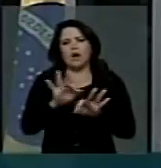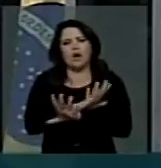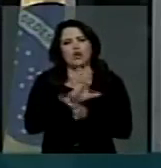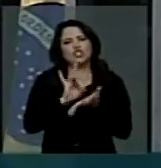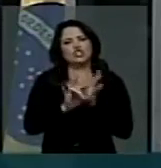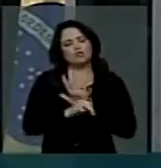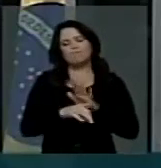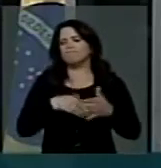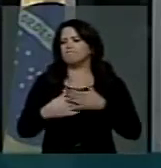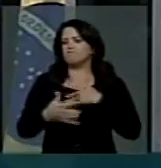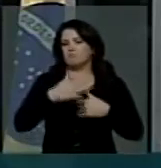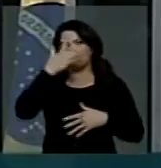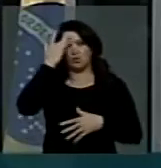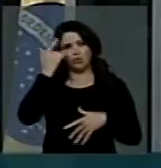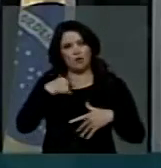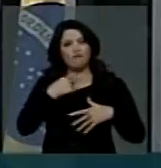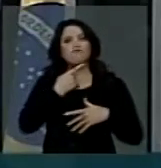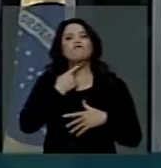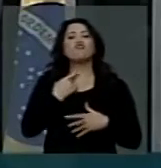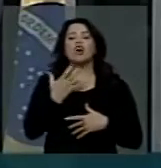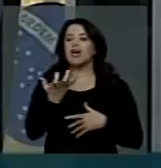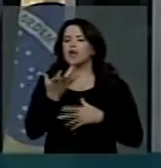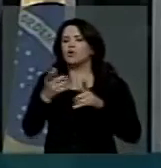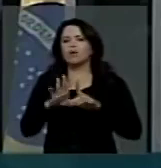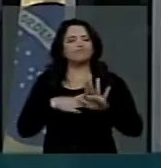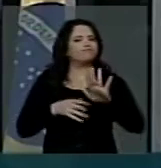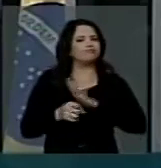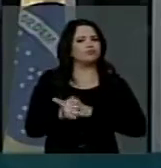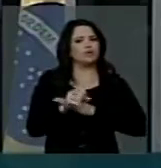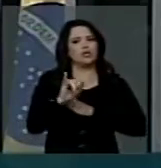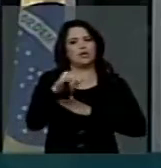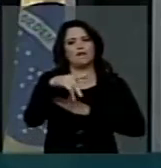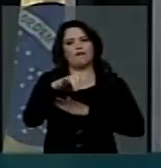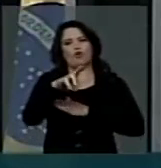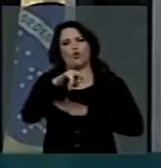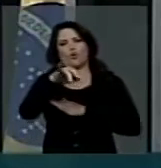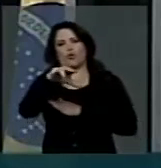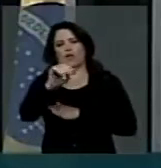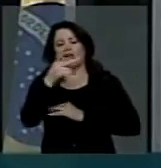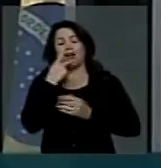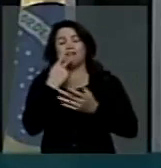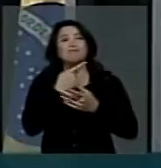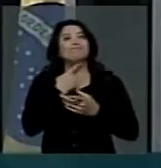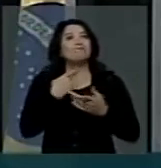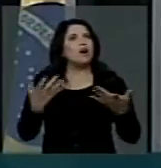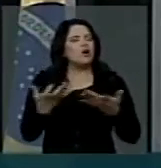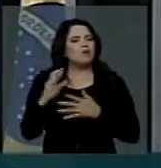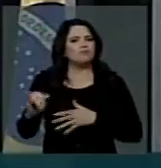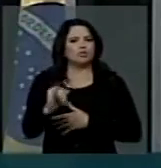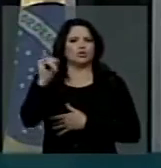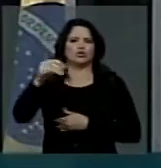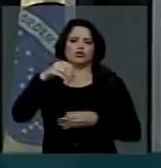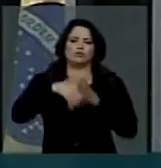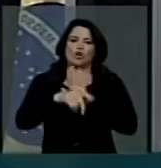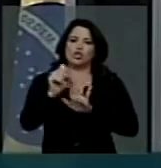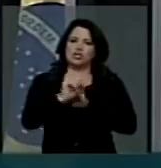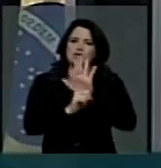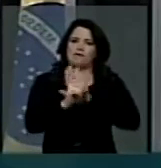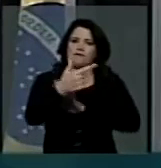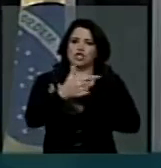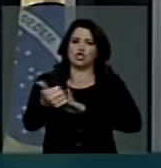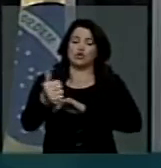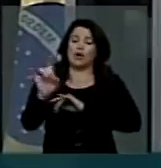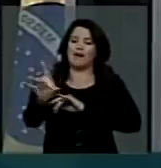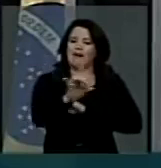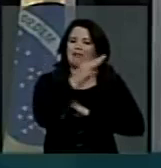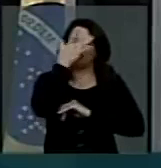contra a vontade do paciente. A internação involuntária surge com uma necessidade atual, no Brasil do século XXI, onde